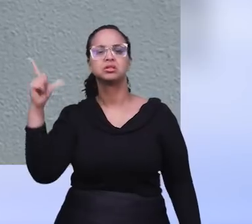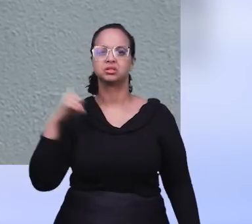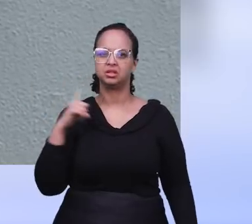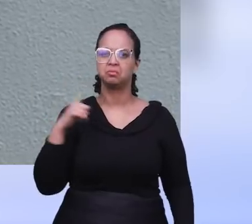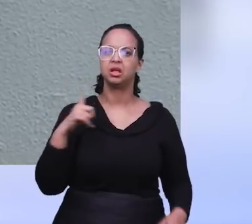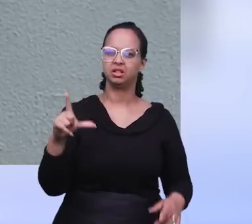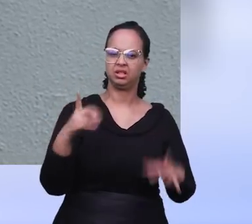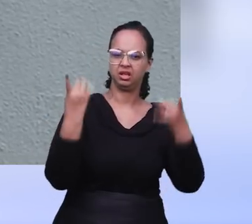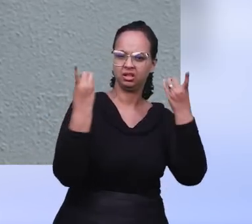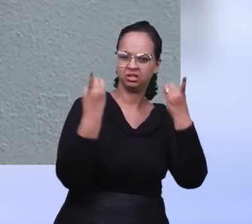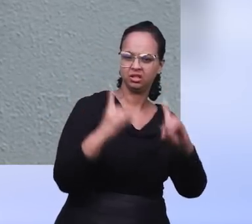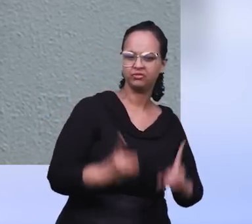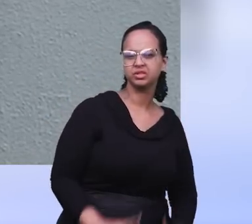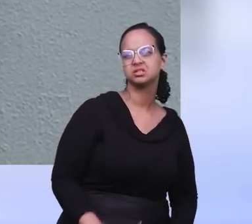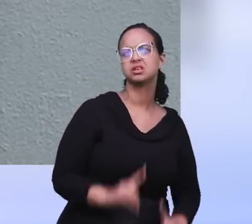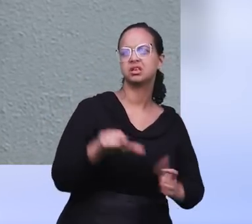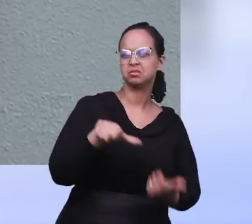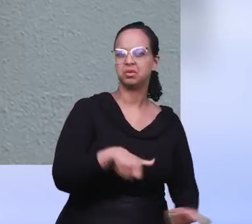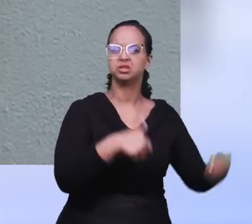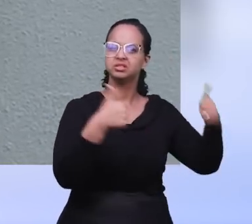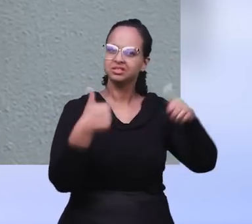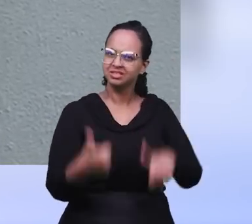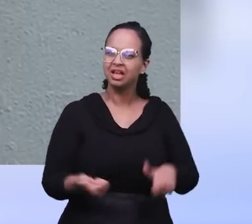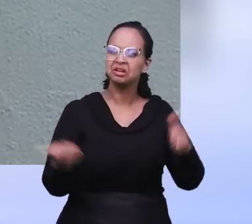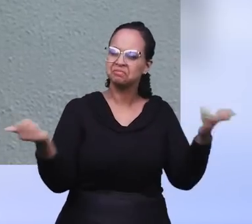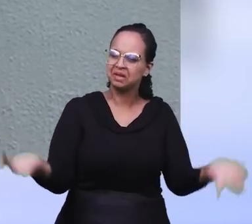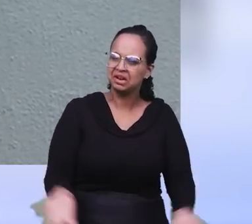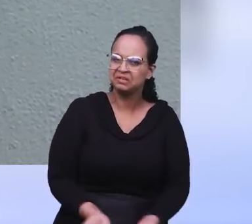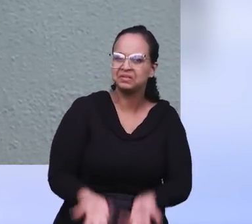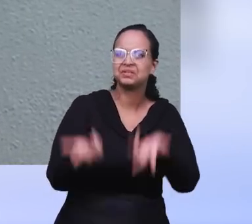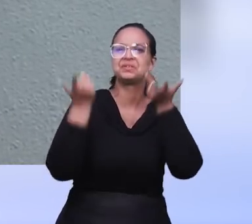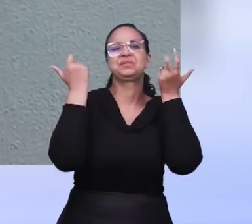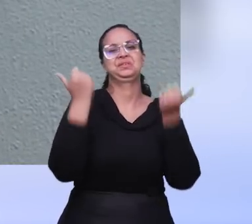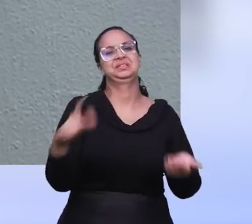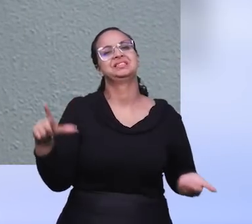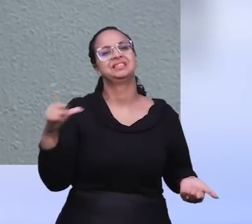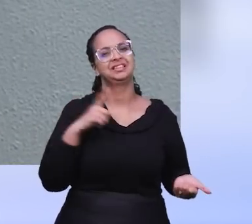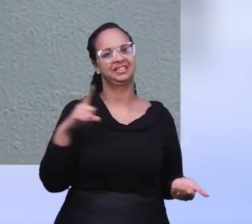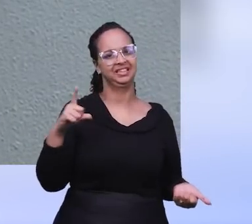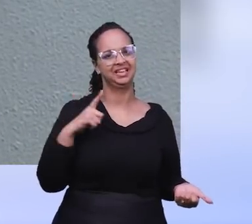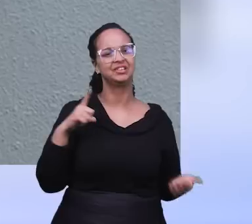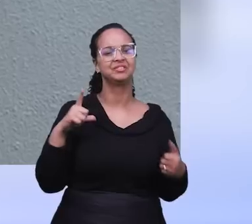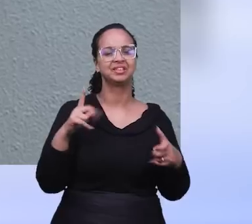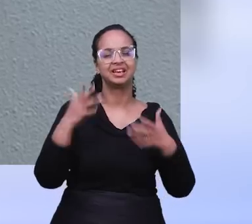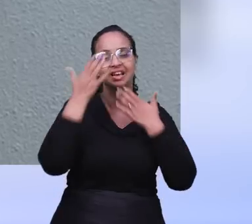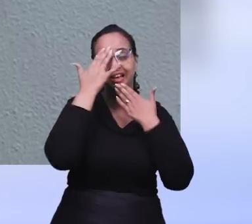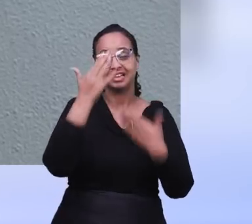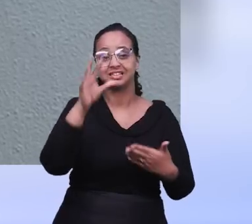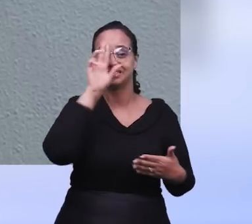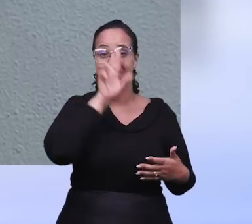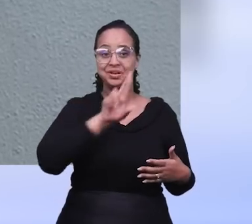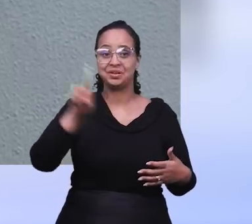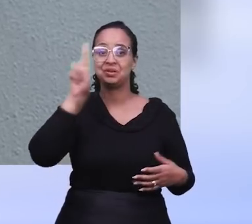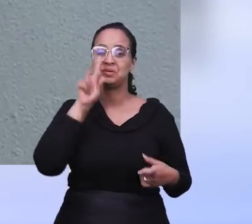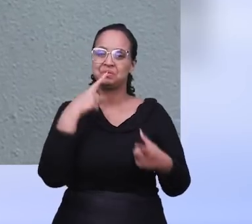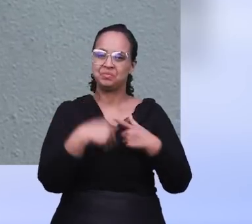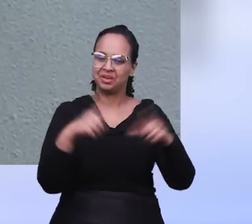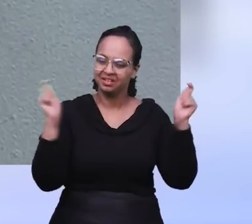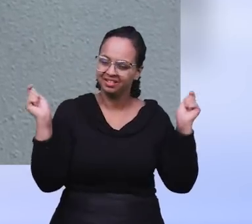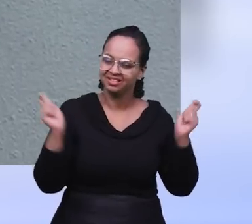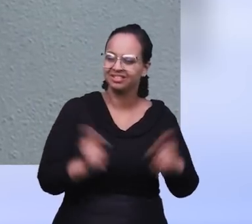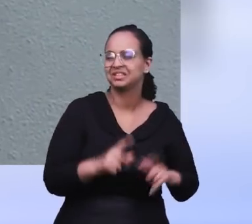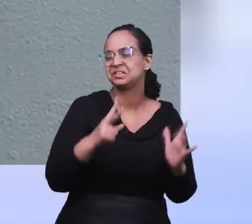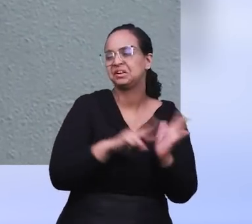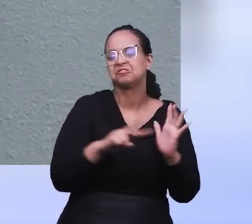especiais também sendo batizadas. E é uma alegria muito grande em parte da Igreja. Nós só podemos glorificar o nome do Senhor, porque isto